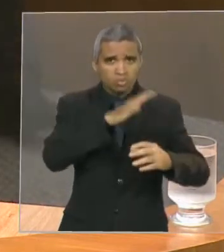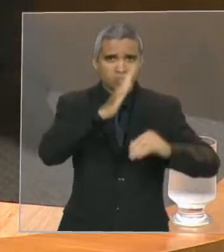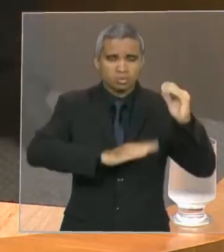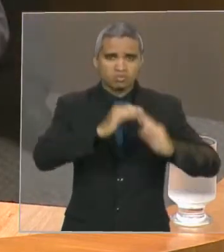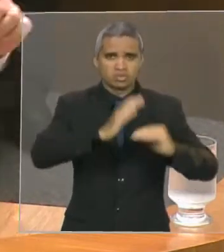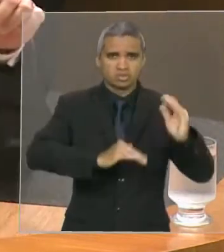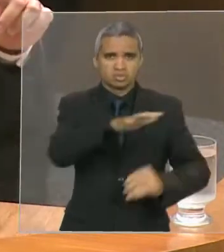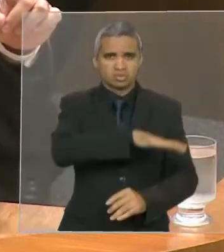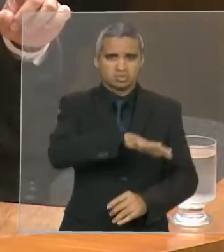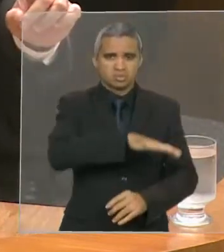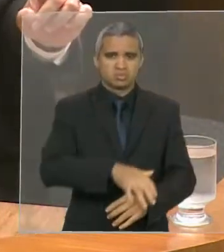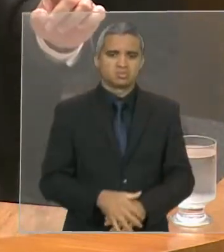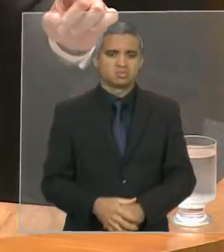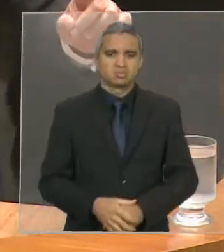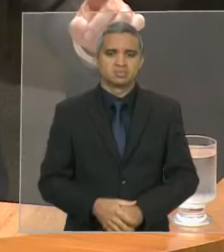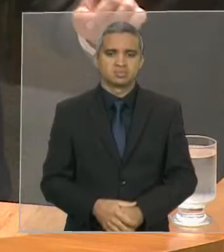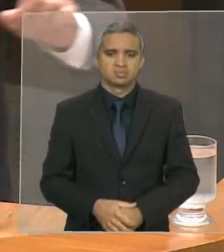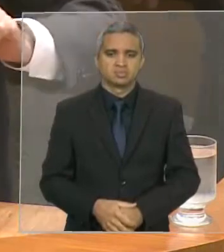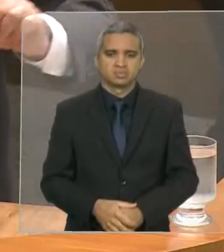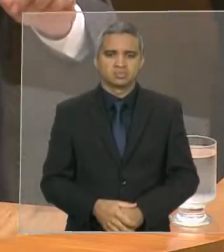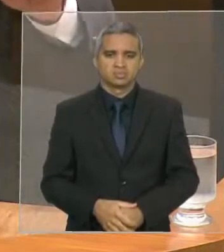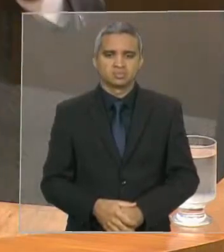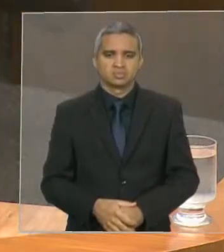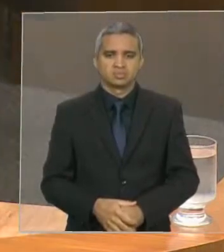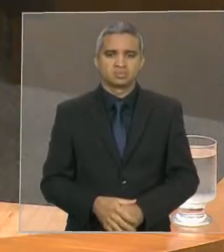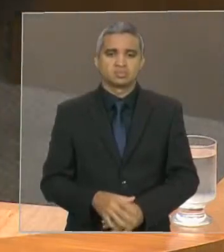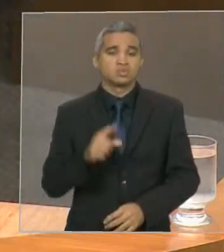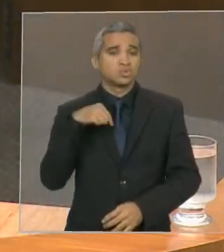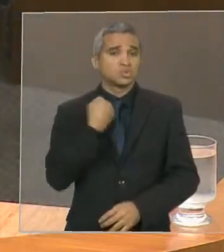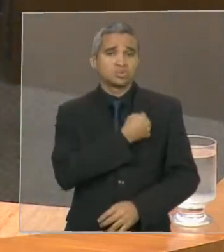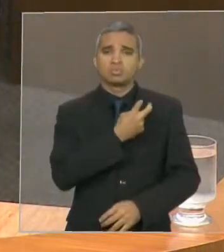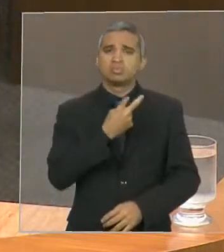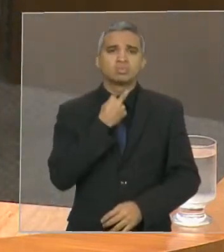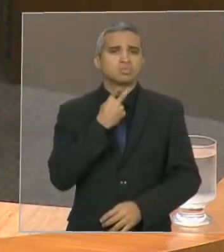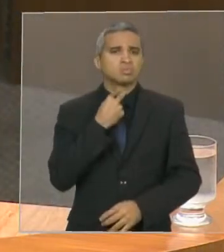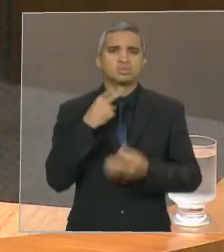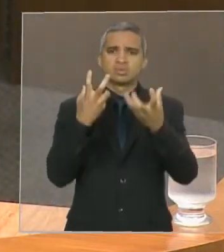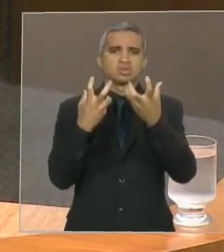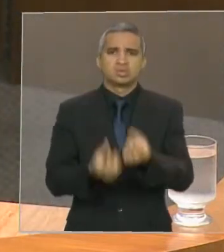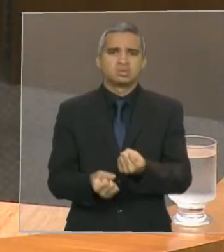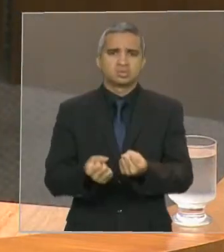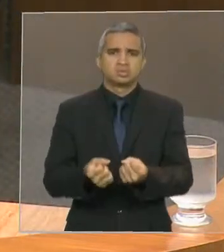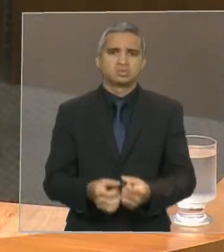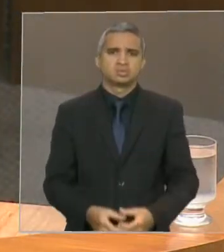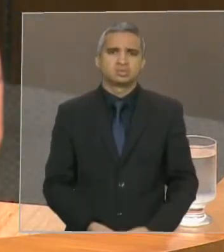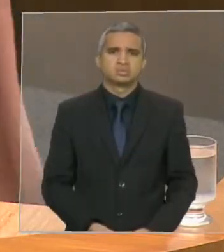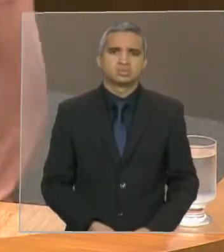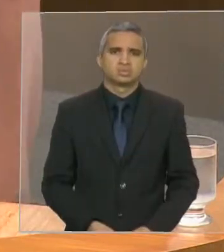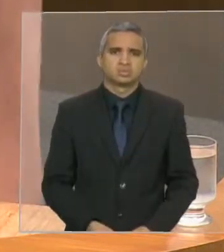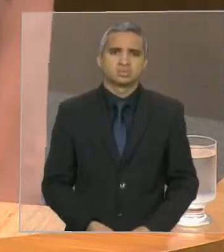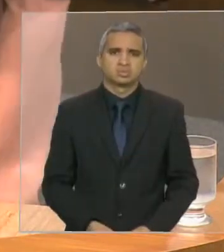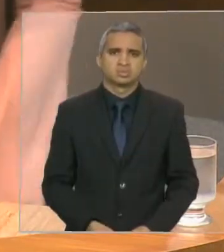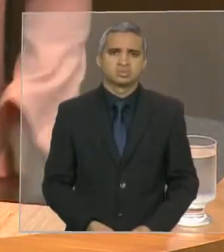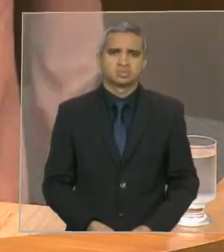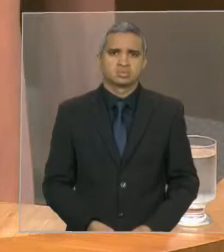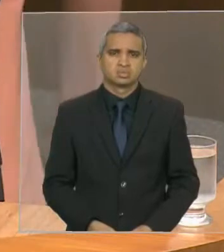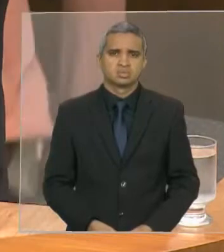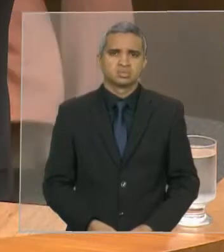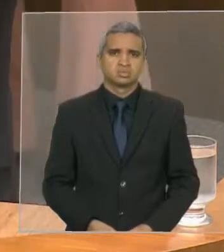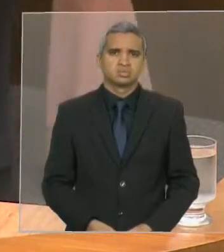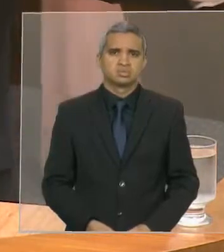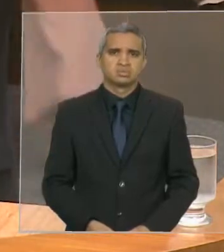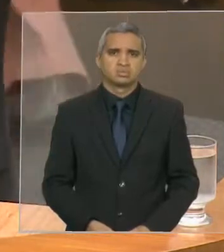E nós não podemos admitir que se um determinado